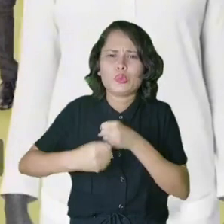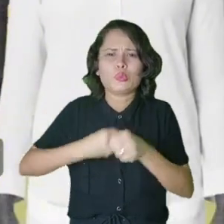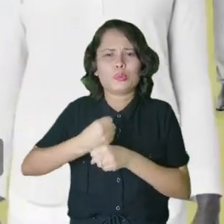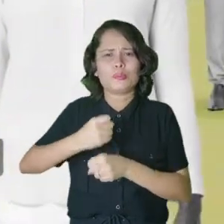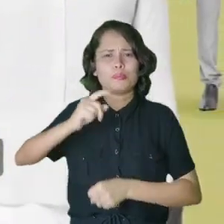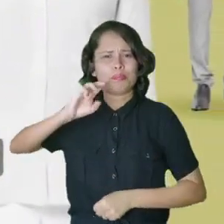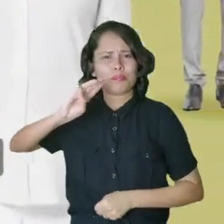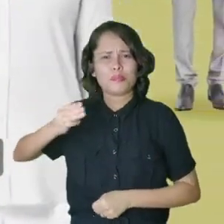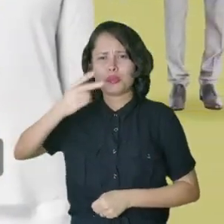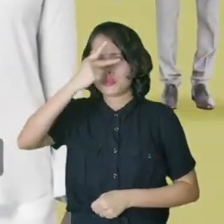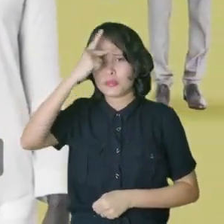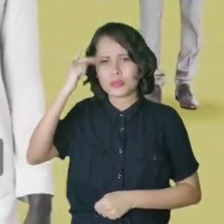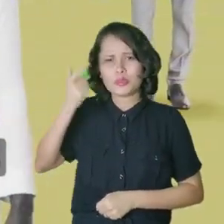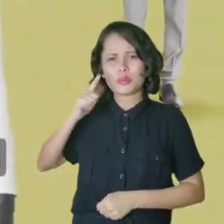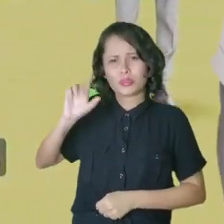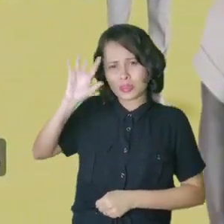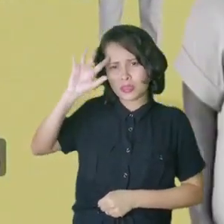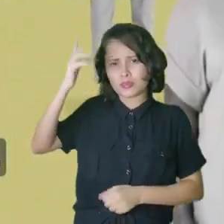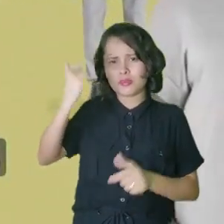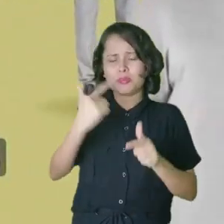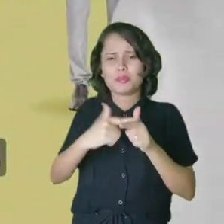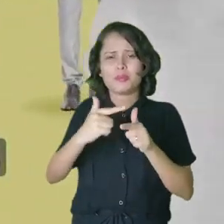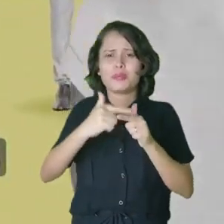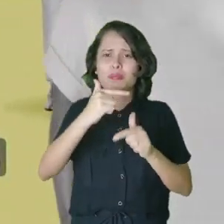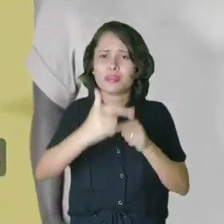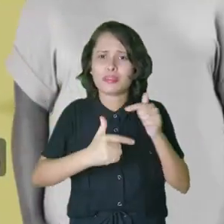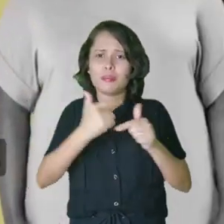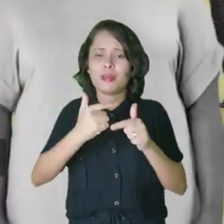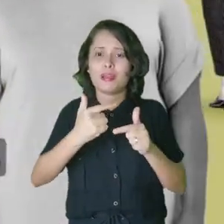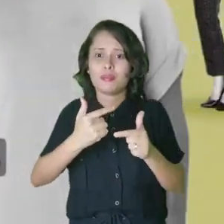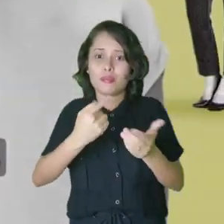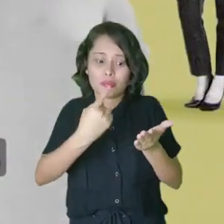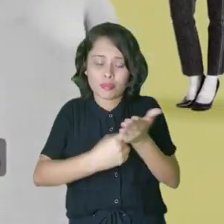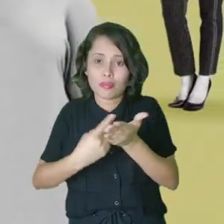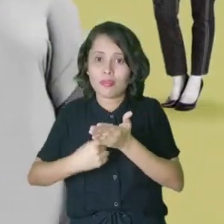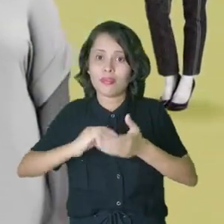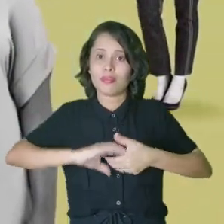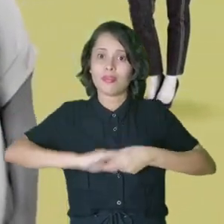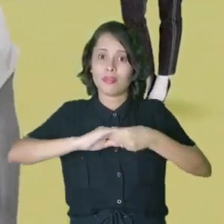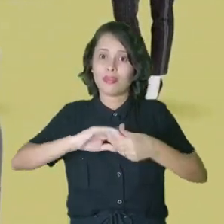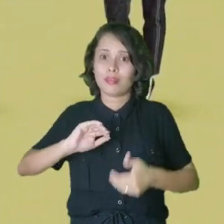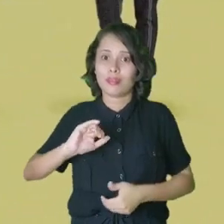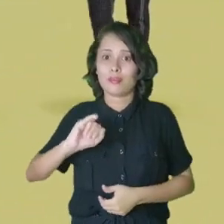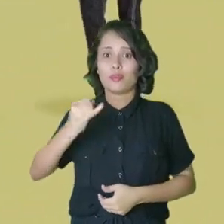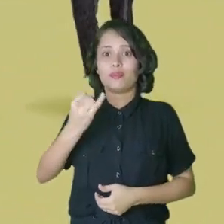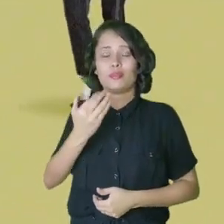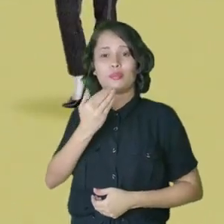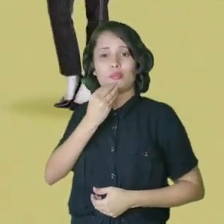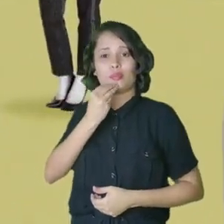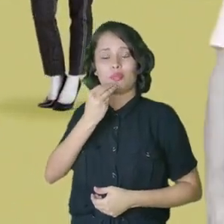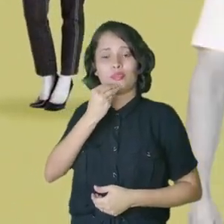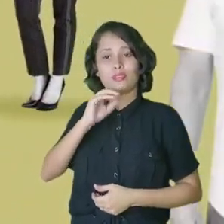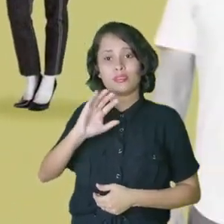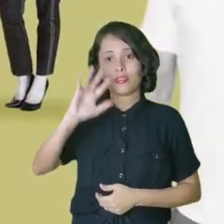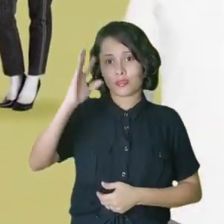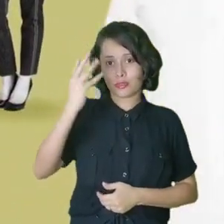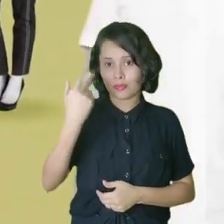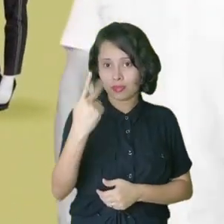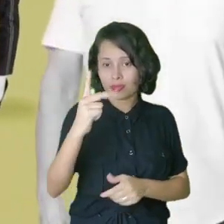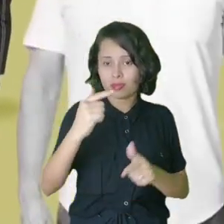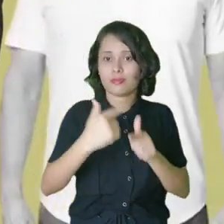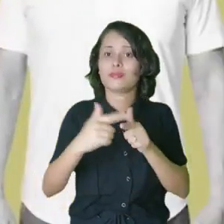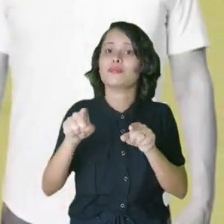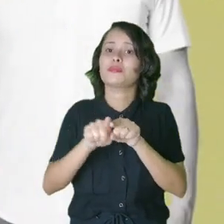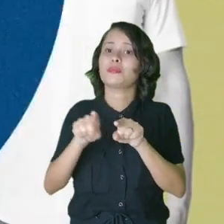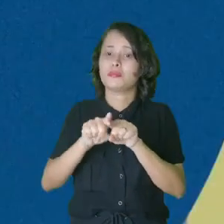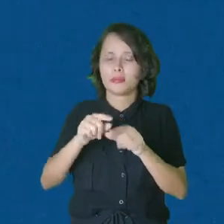anos, milhões de pessoas finalizam seus conflitos trabalhistas com a conciliação. Aproveite essa oportunidade para resolver o